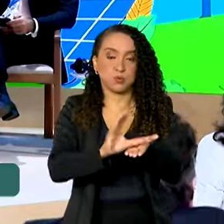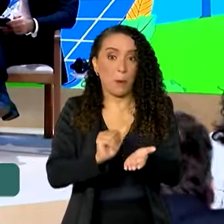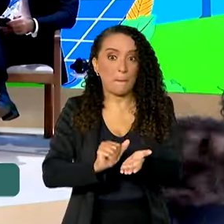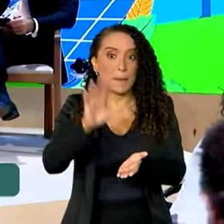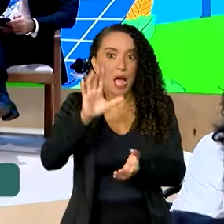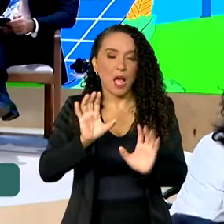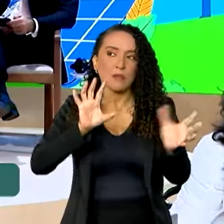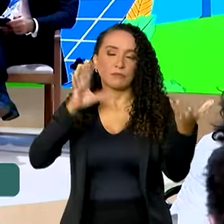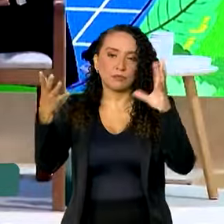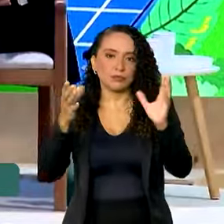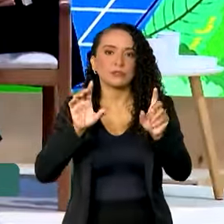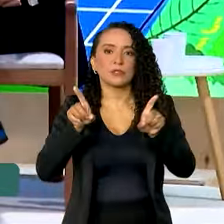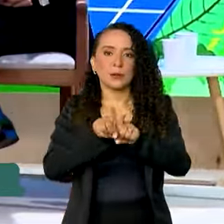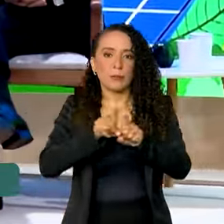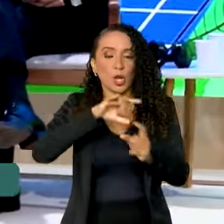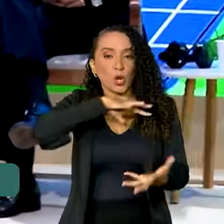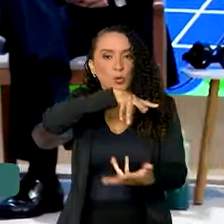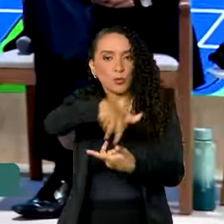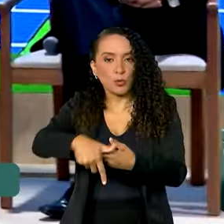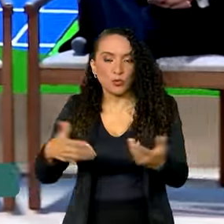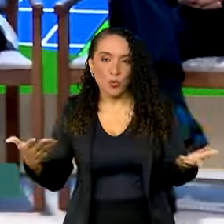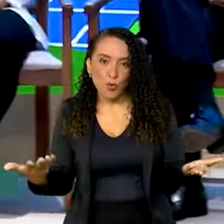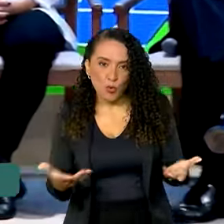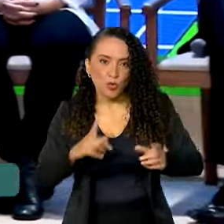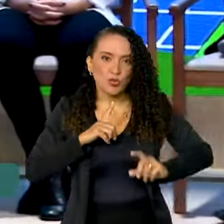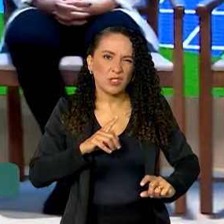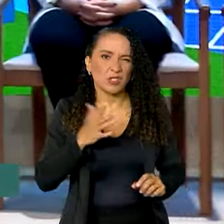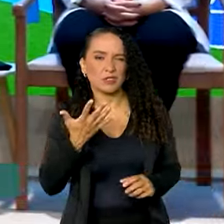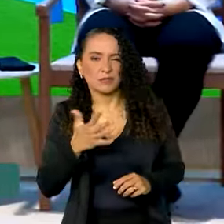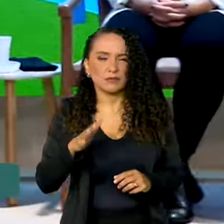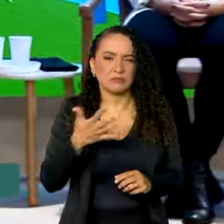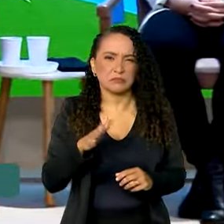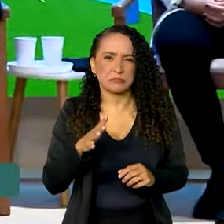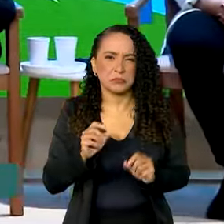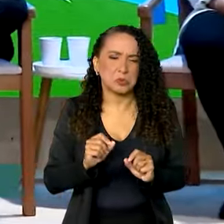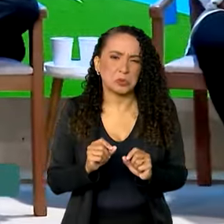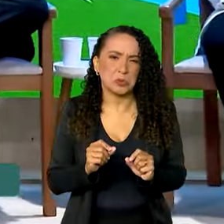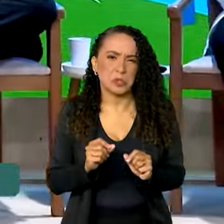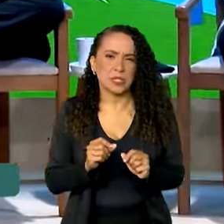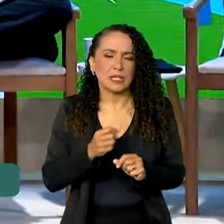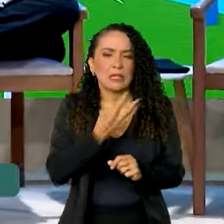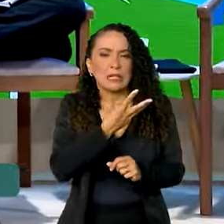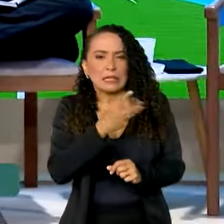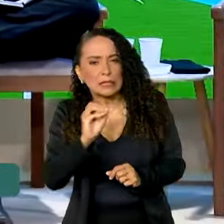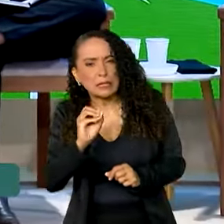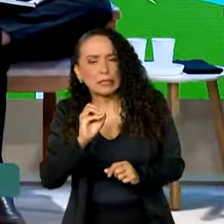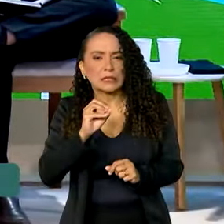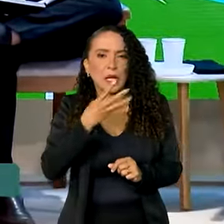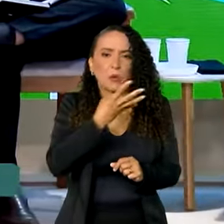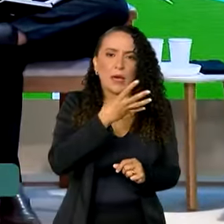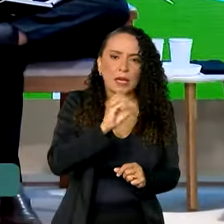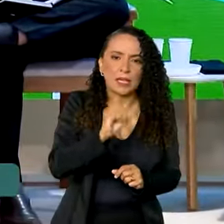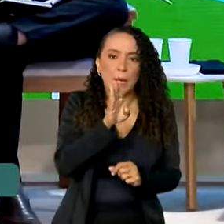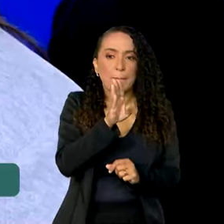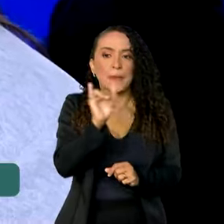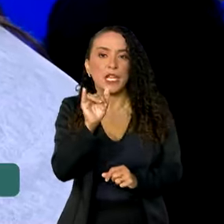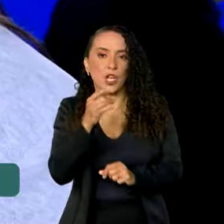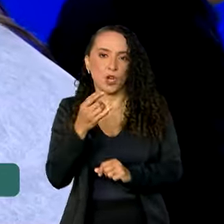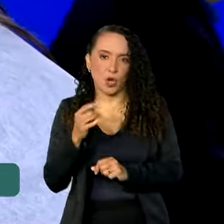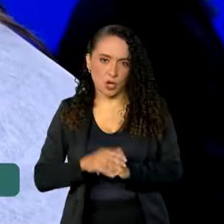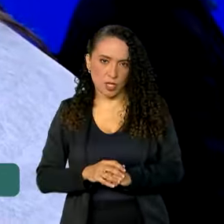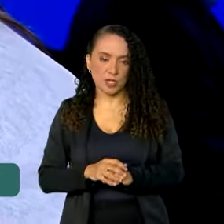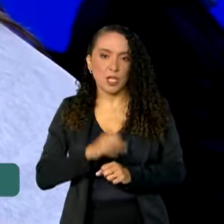climático global que hoje está na ordem de 30, 40 bilhões